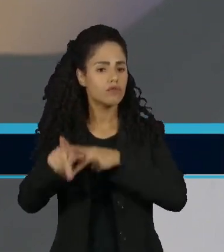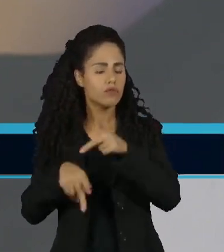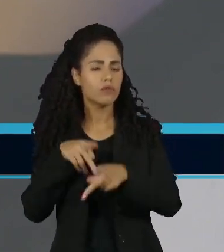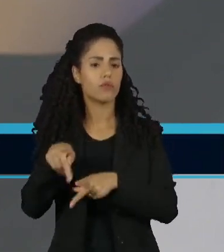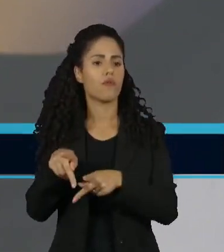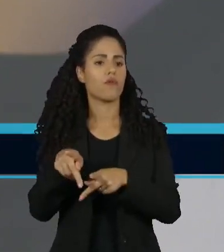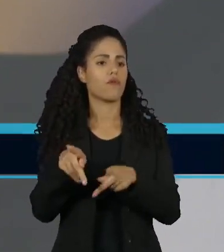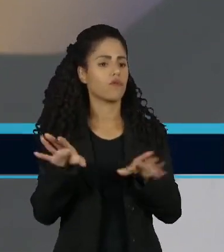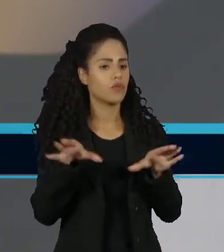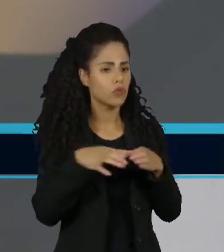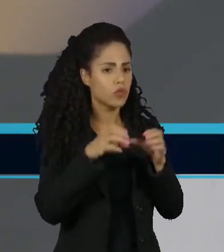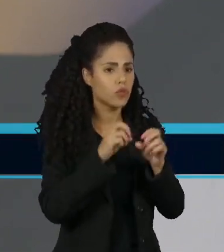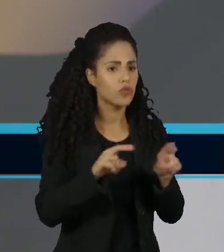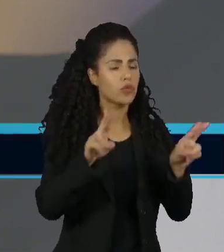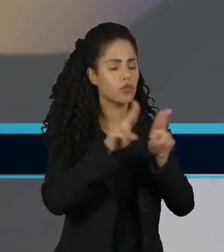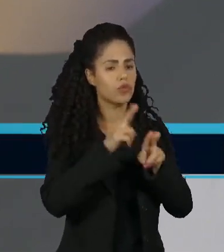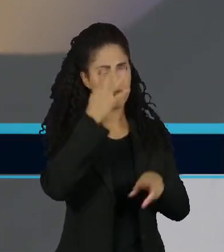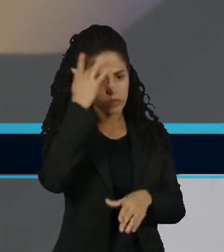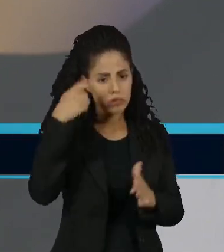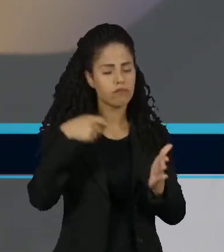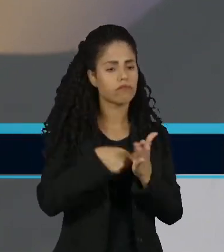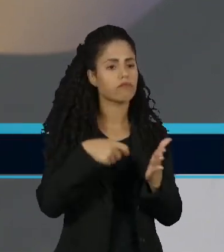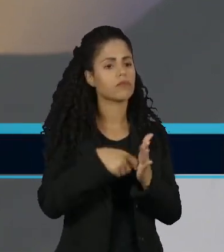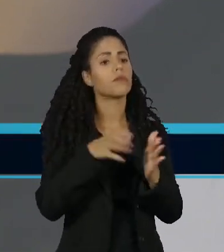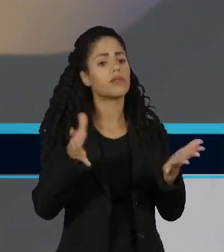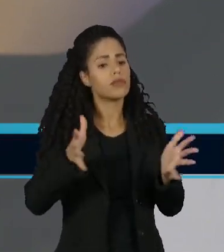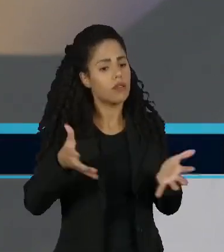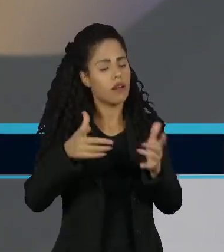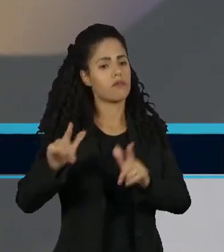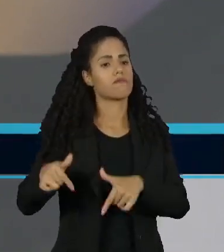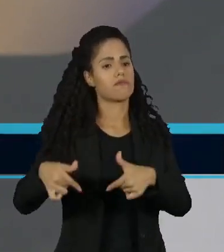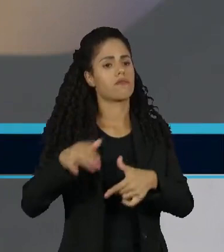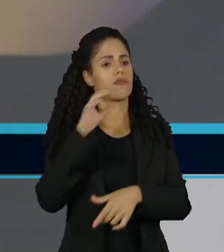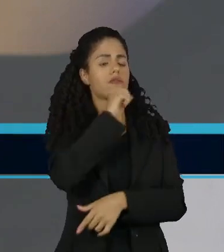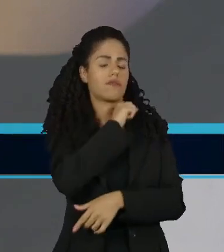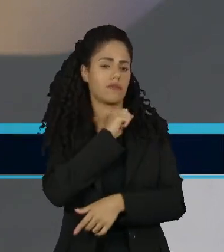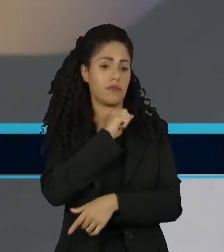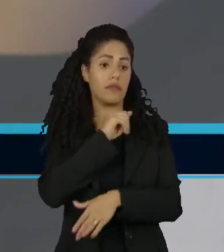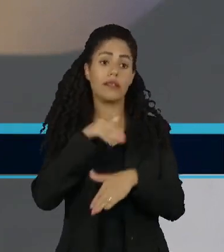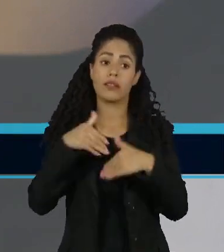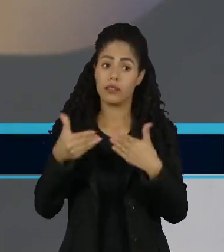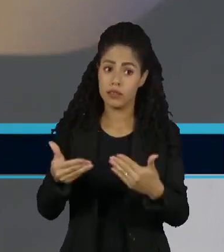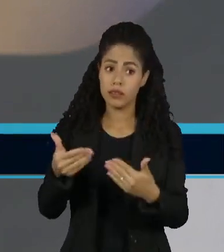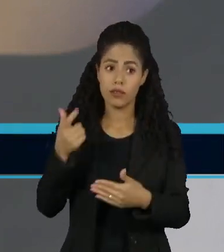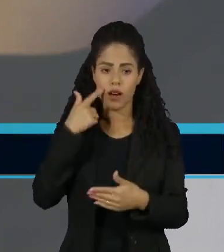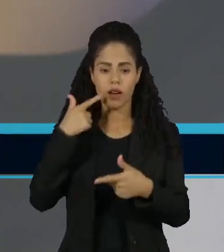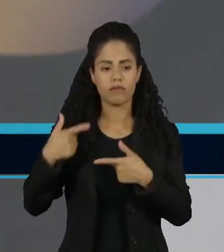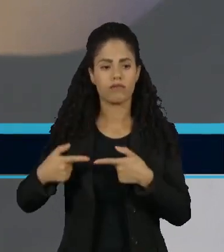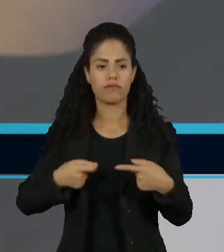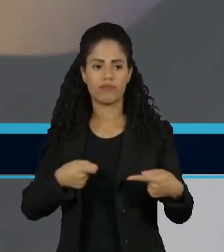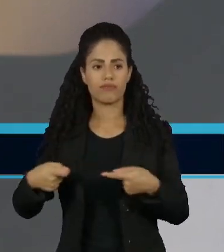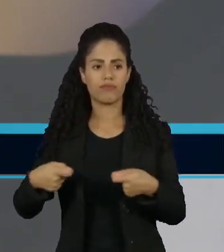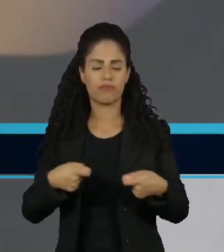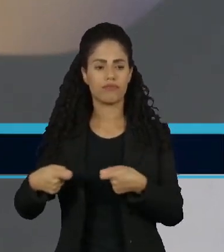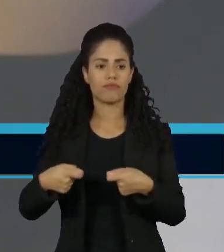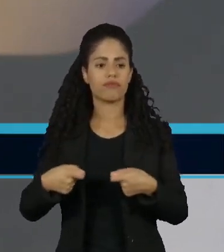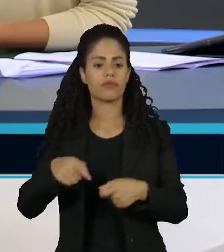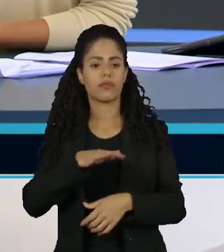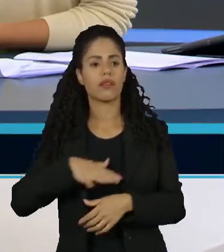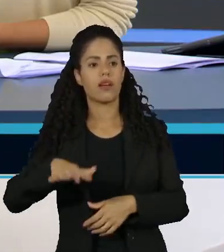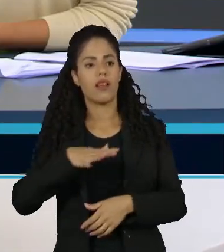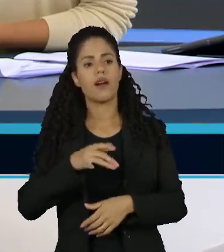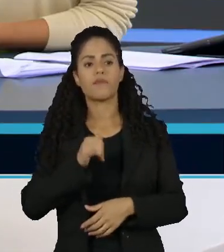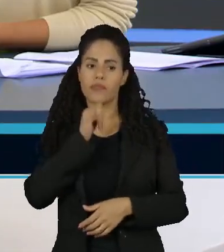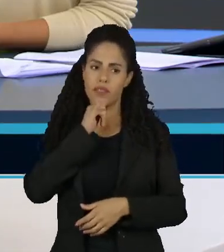vão forçar as pessoas a agirem politicamente. Então, a guerra transmitida no Instagram,